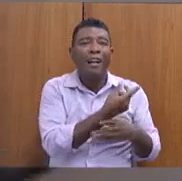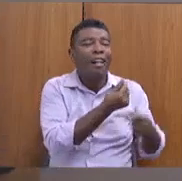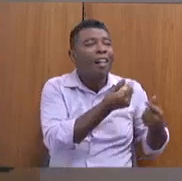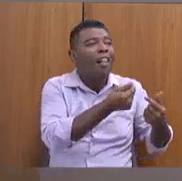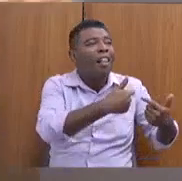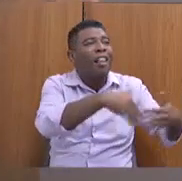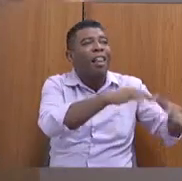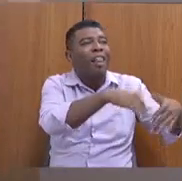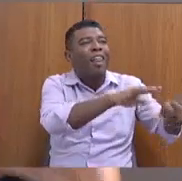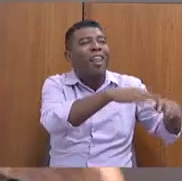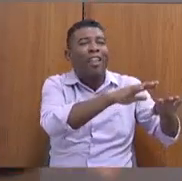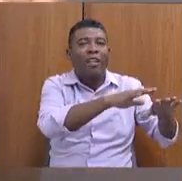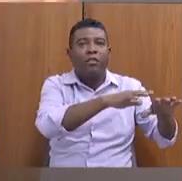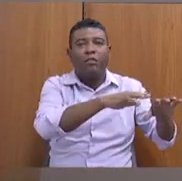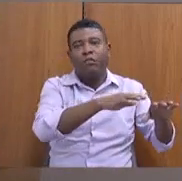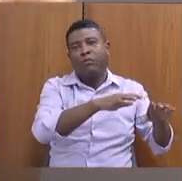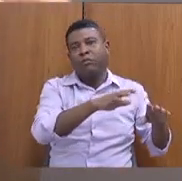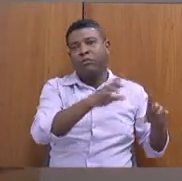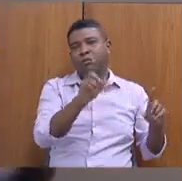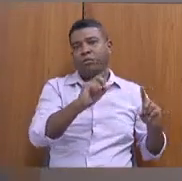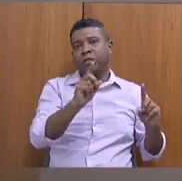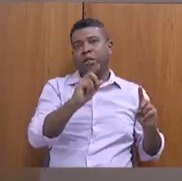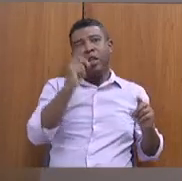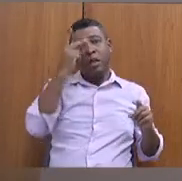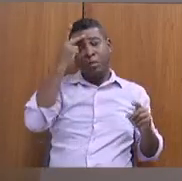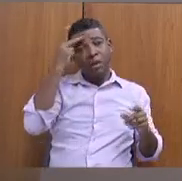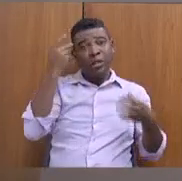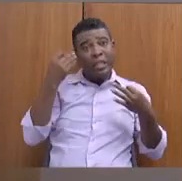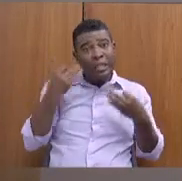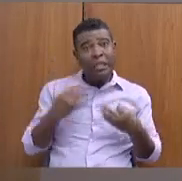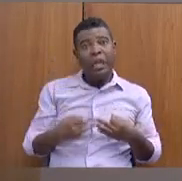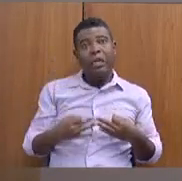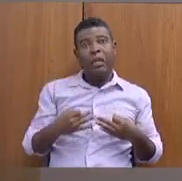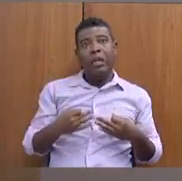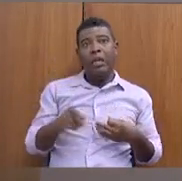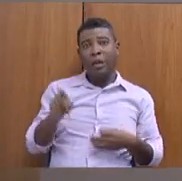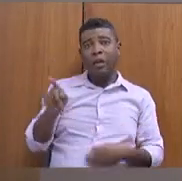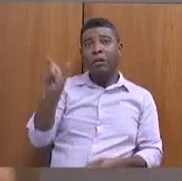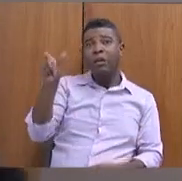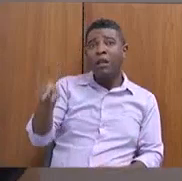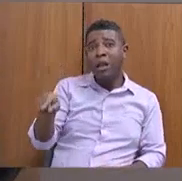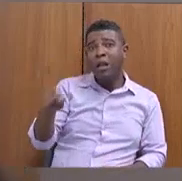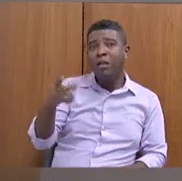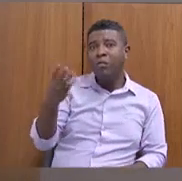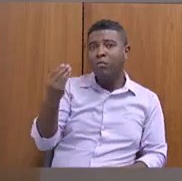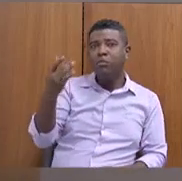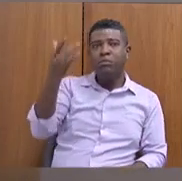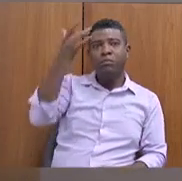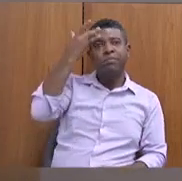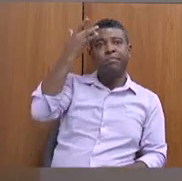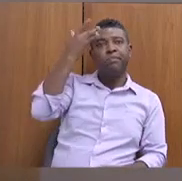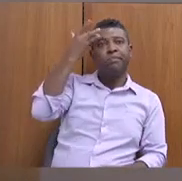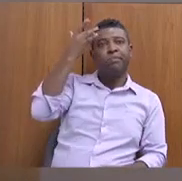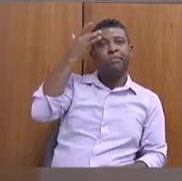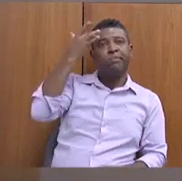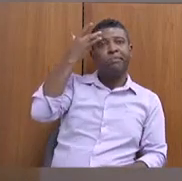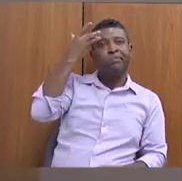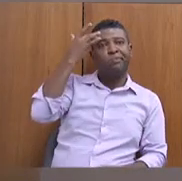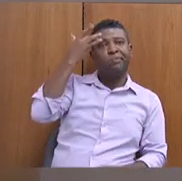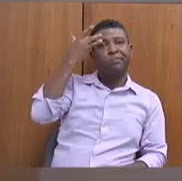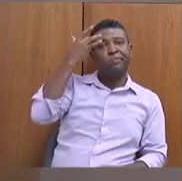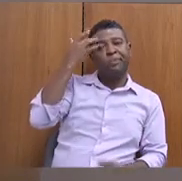Temos aqui o Duívo, que uma pessoa correta, que eu conheço e gosto muito e sei que uma pessoa muito sensata. Você está com abacaxi na mão.